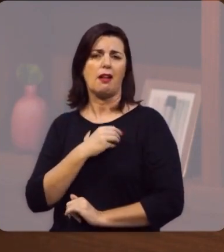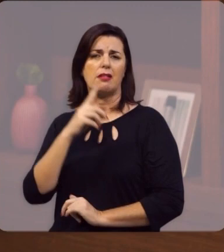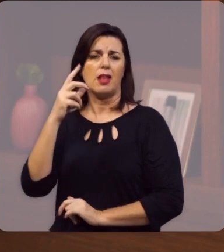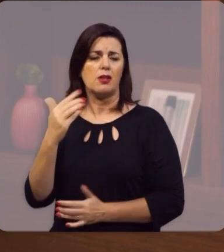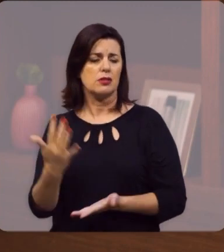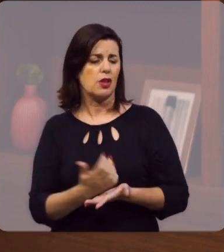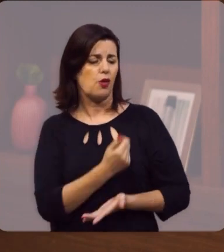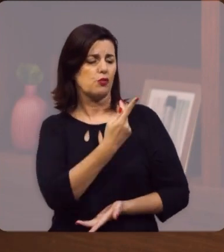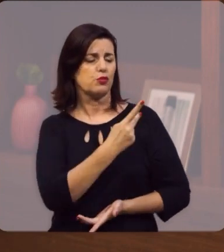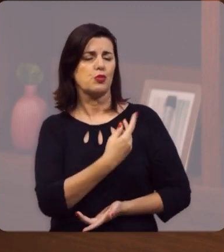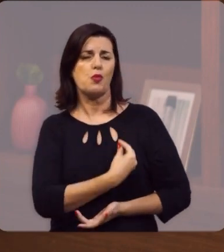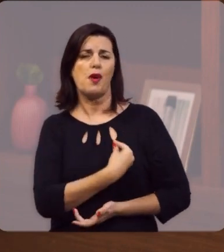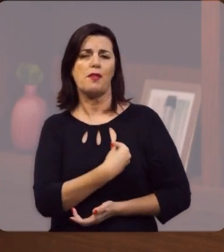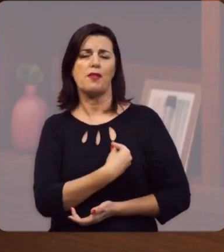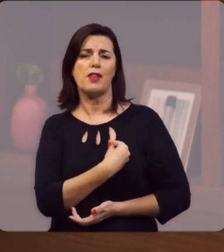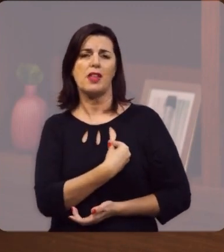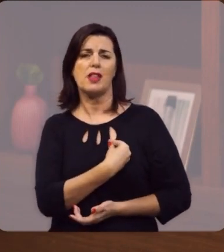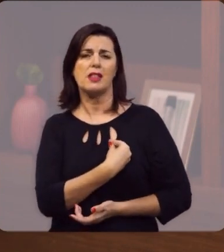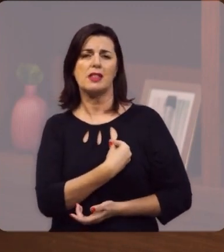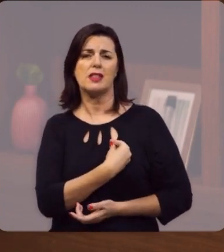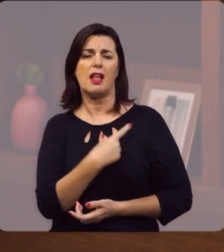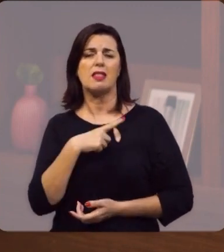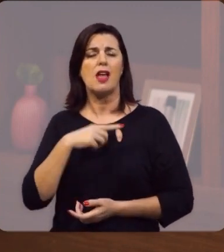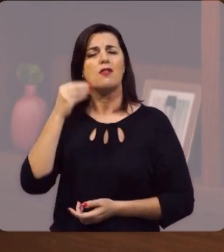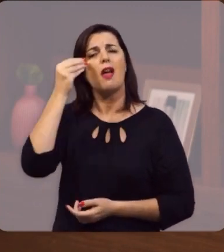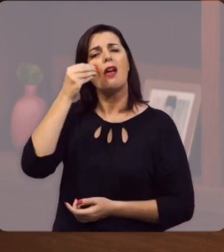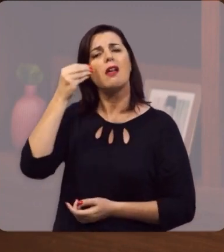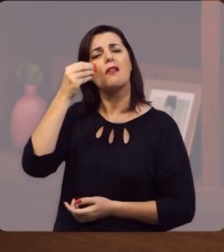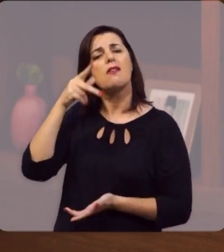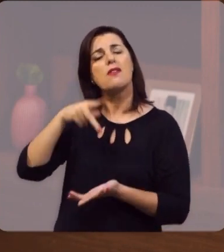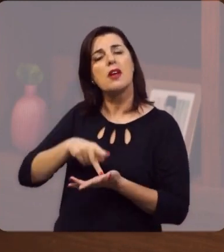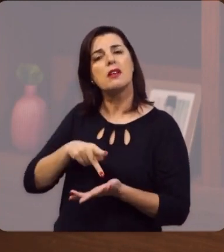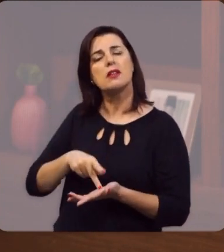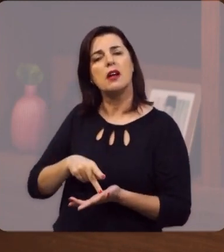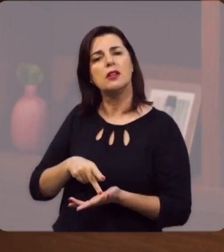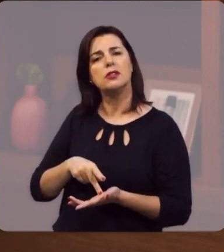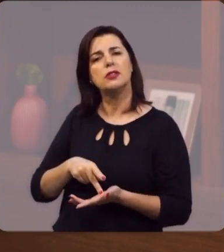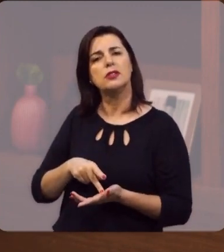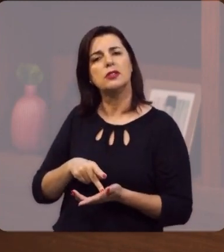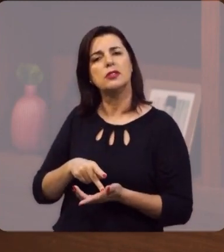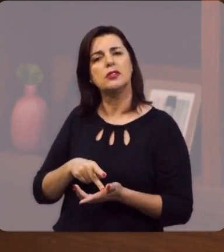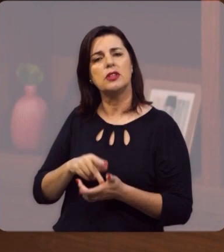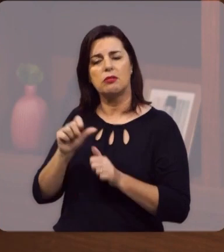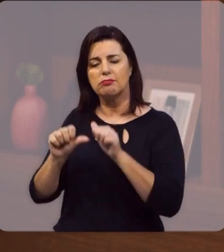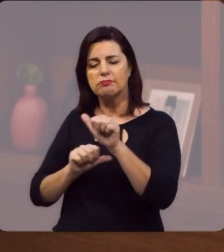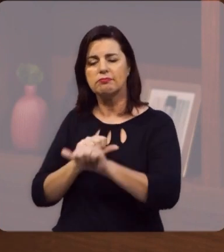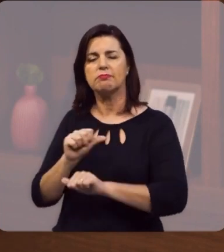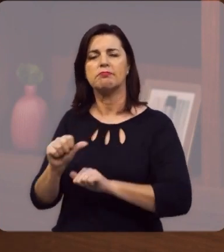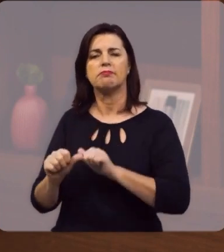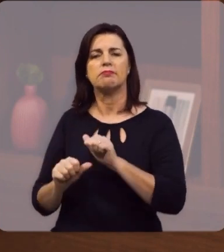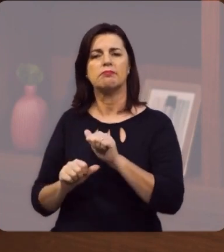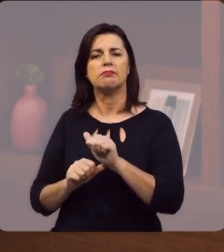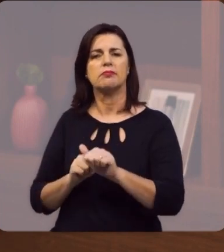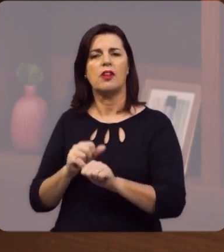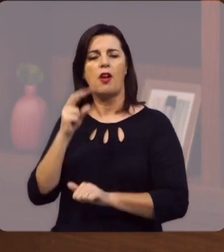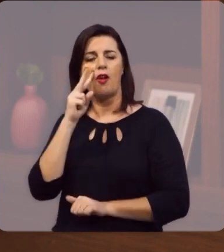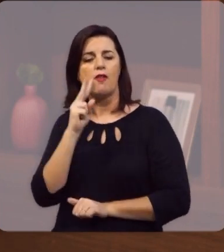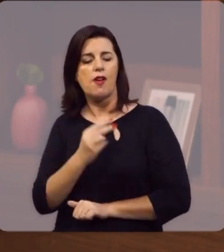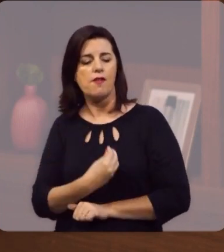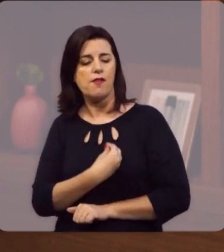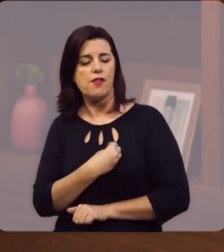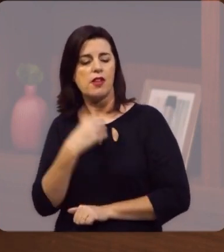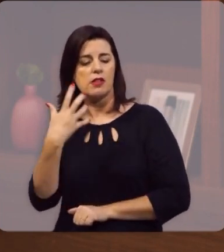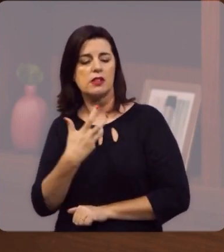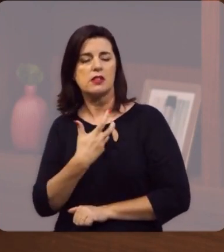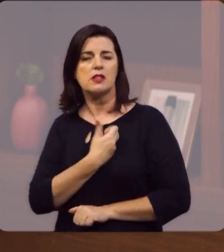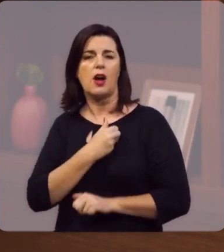Deus resgatou a sua vida, ali ele teve a experiência, de verdade, de ser convertido, de ver